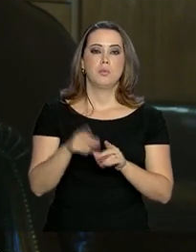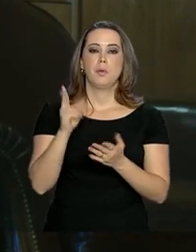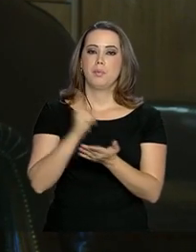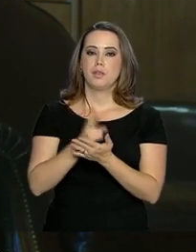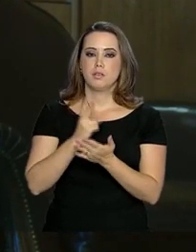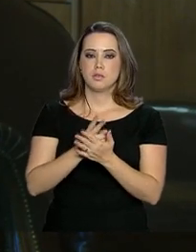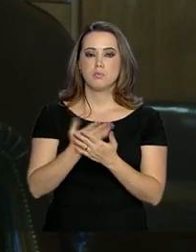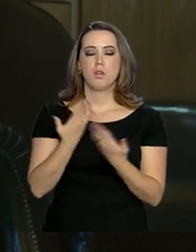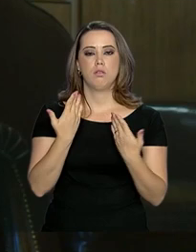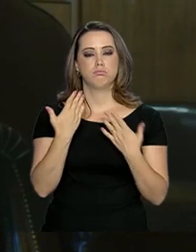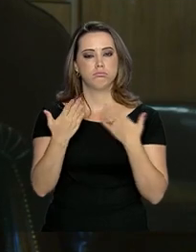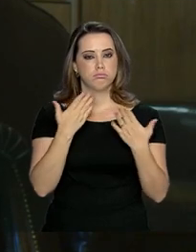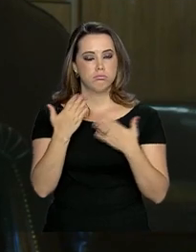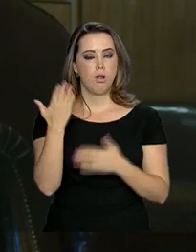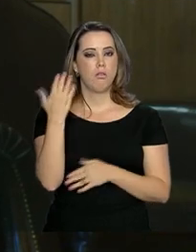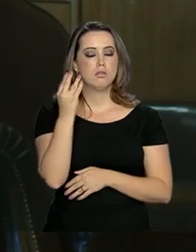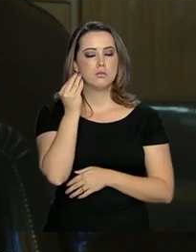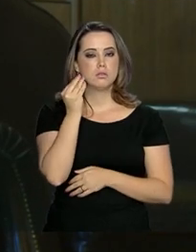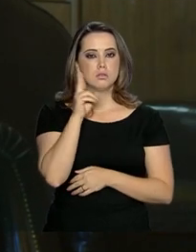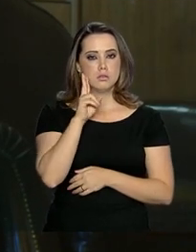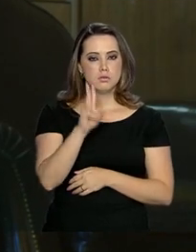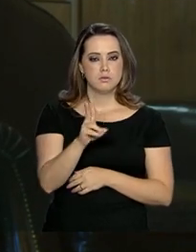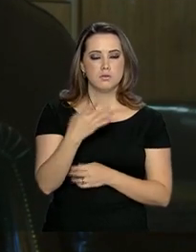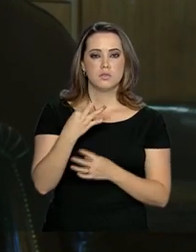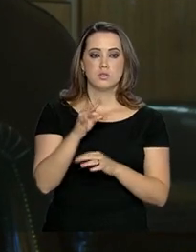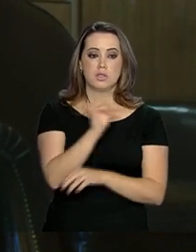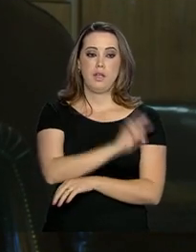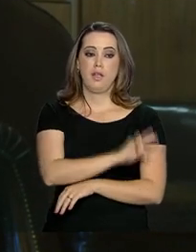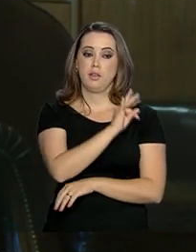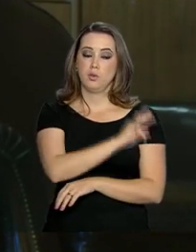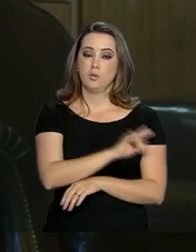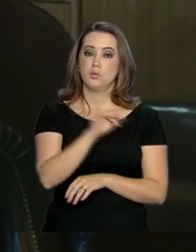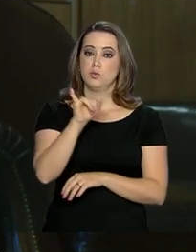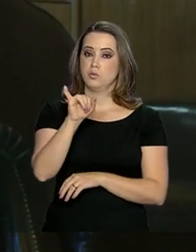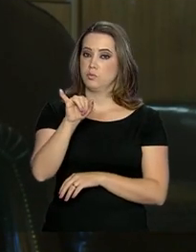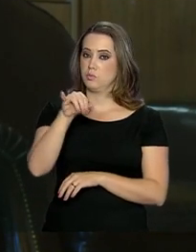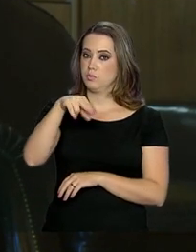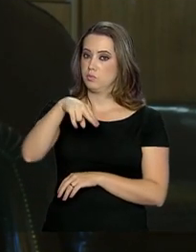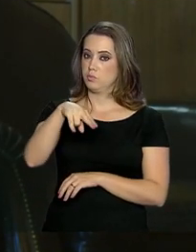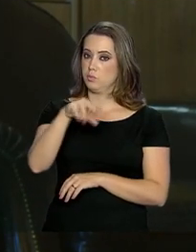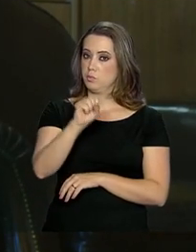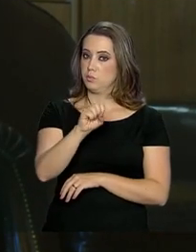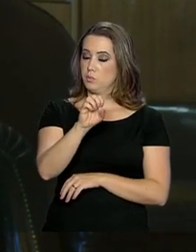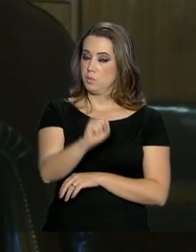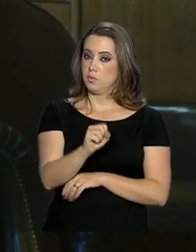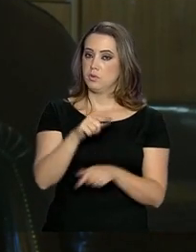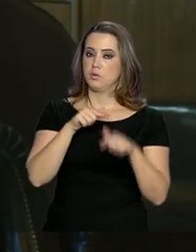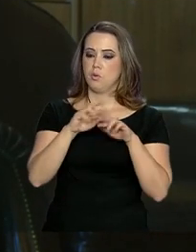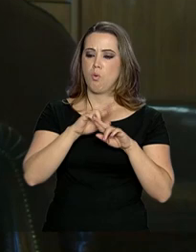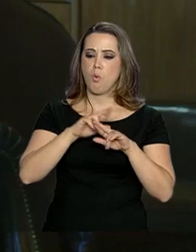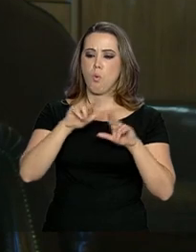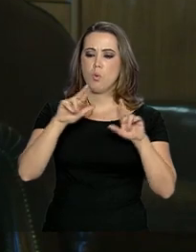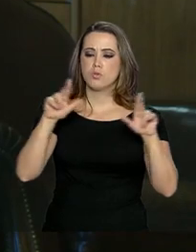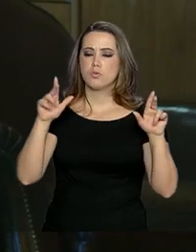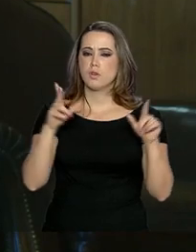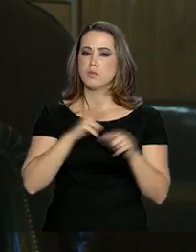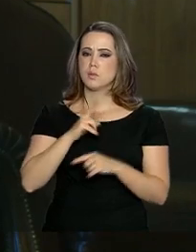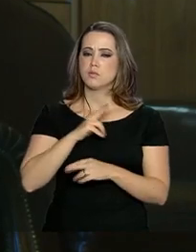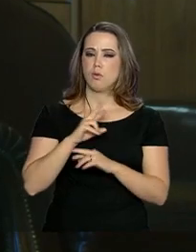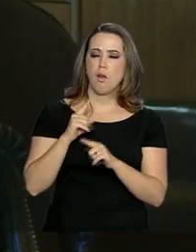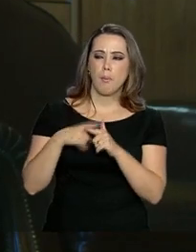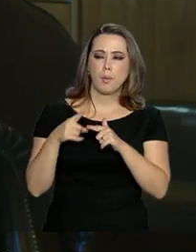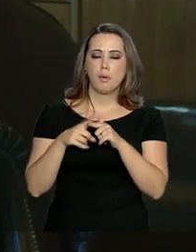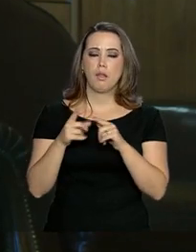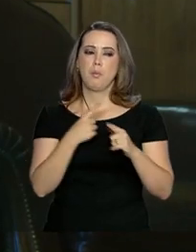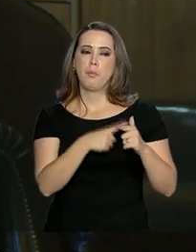mesma avaliação desta feita por parte dos técnicos do INSS, não dos peritos médicos, com diferentes particularidades que